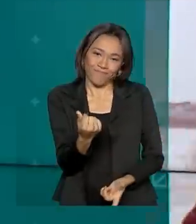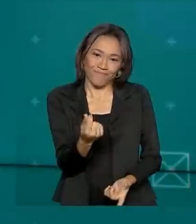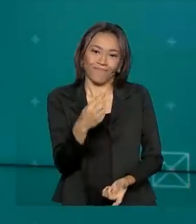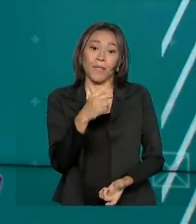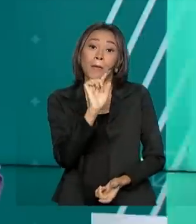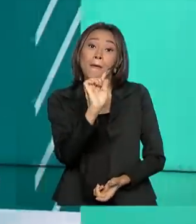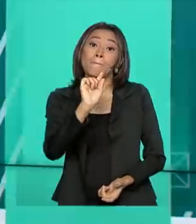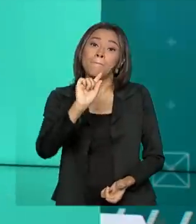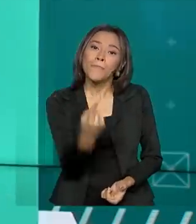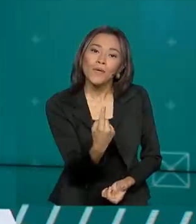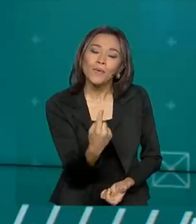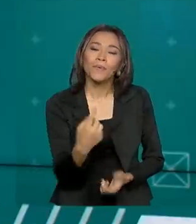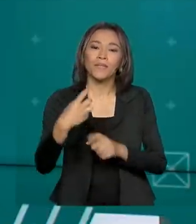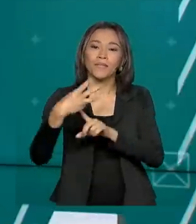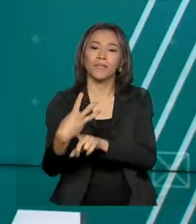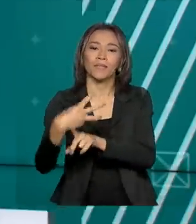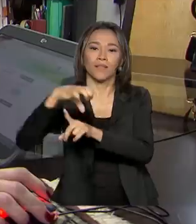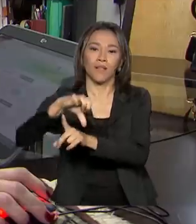R$.039,00.